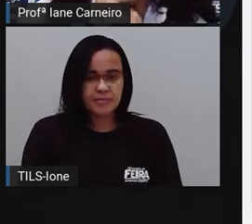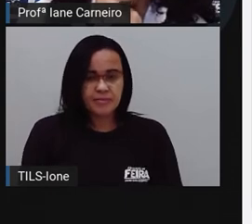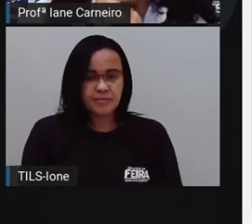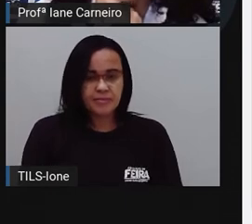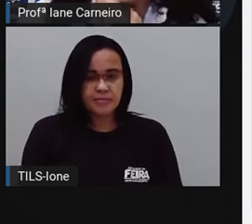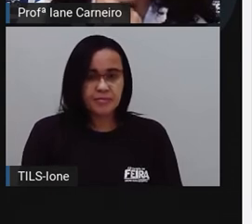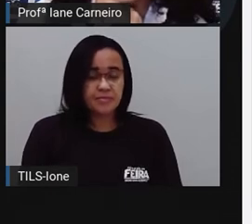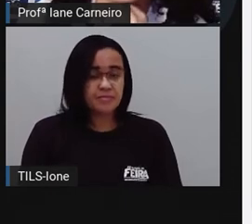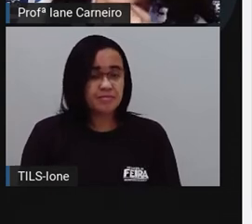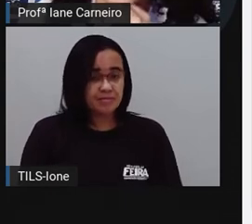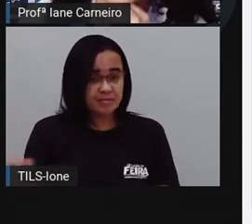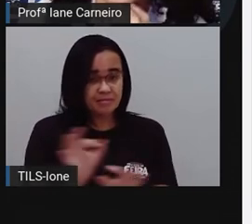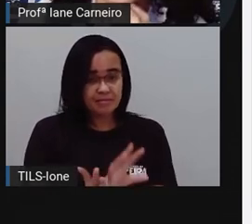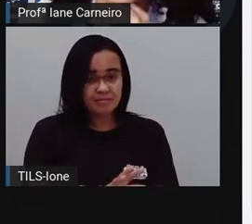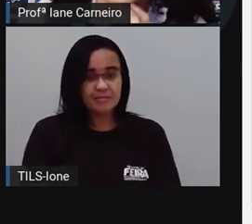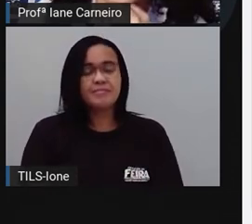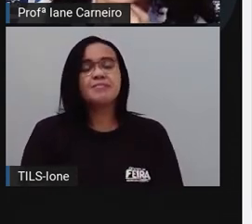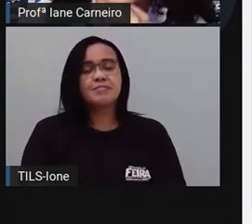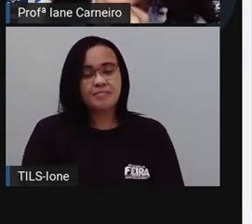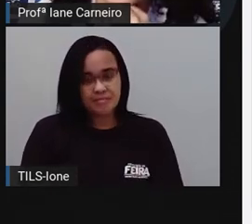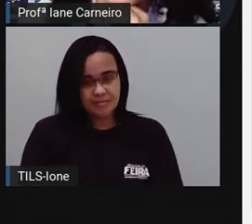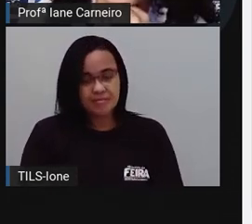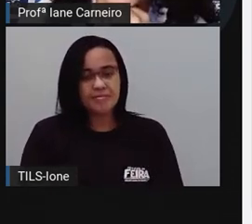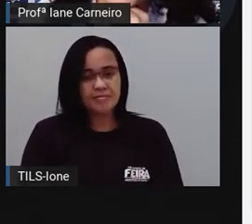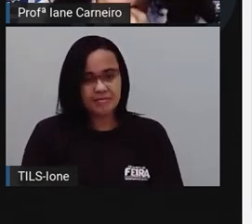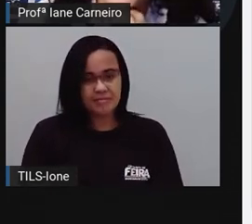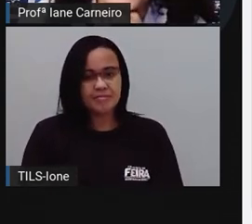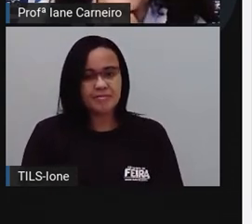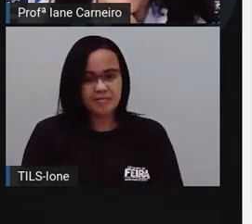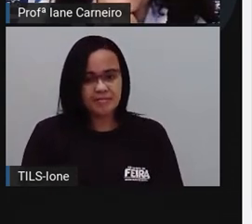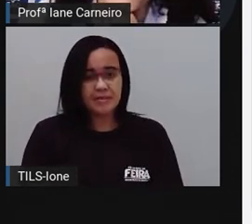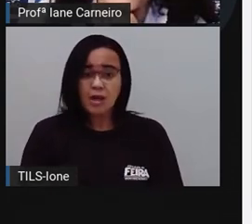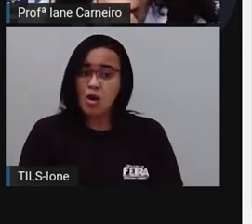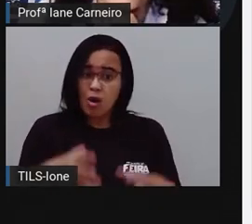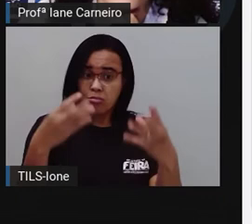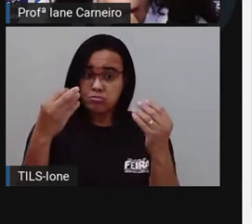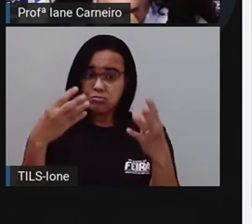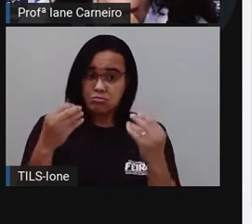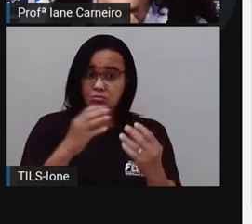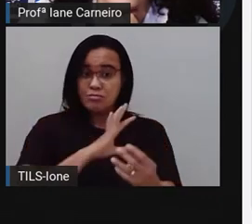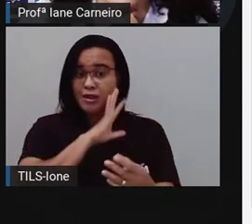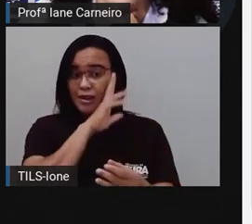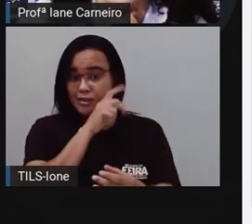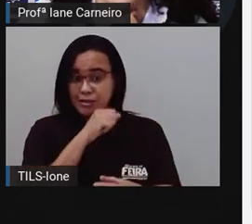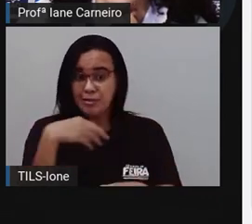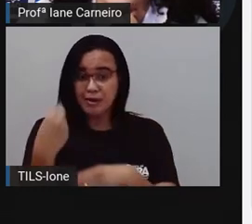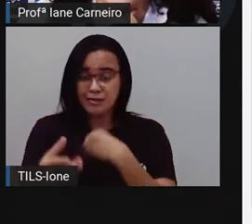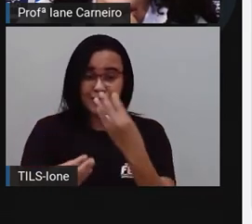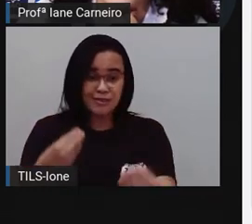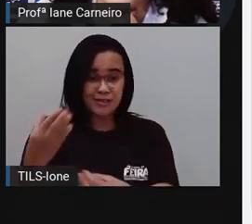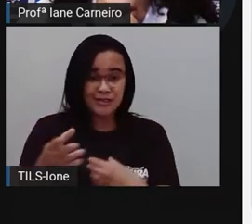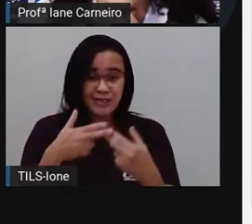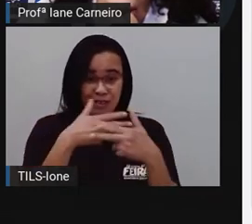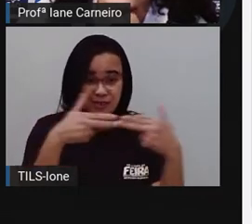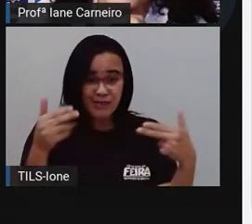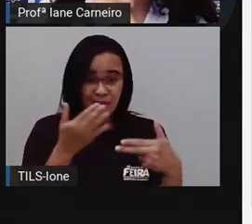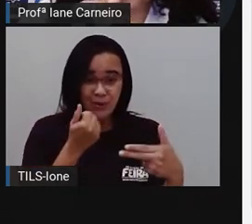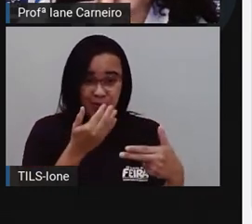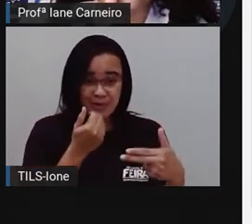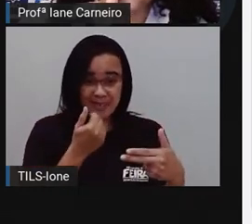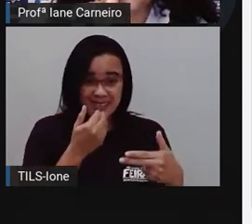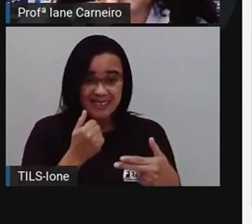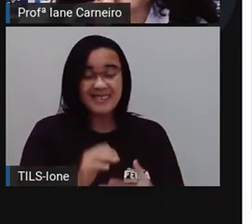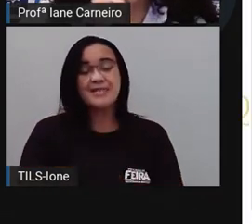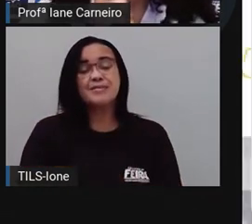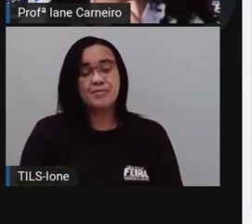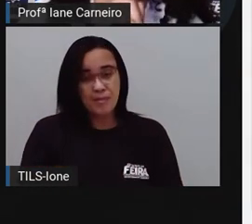Pronto. Ela alimentou vinte animais. Ela alimentou muito animal, hein? Vamos para a próxima questão. Mas tem mais uma